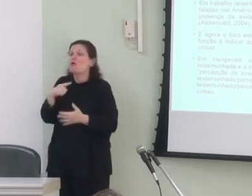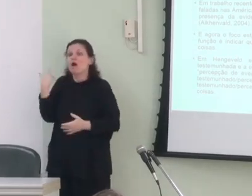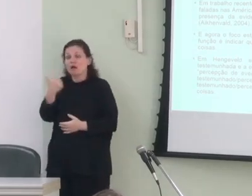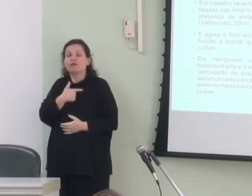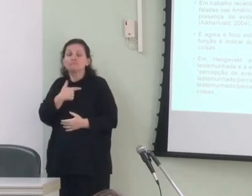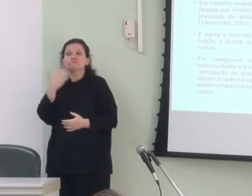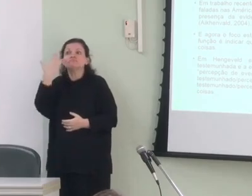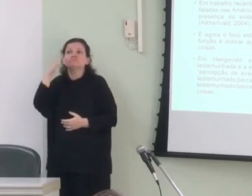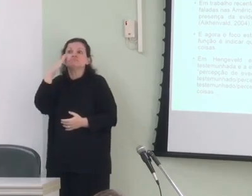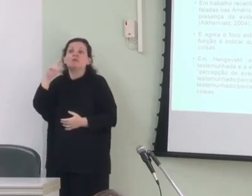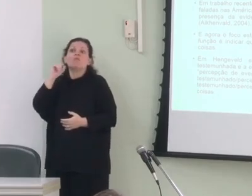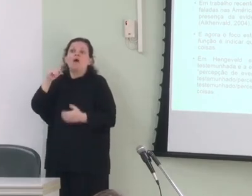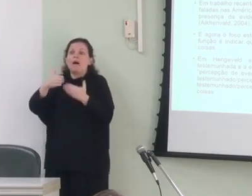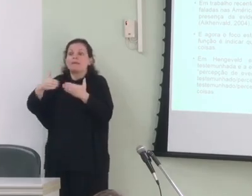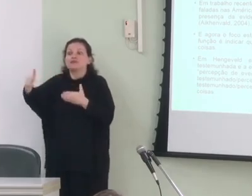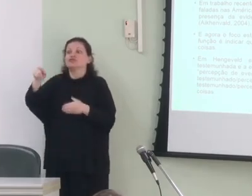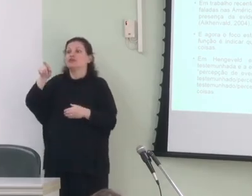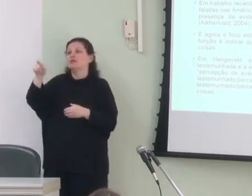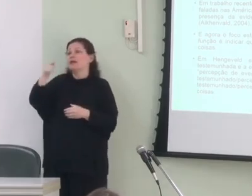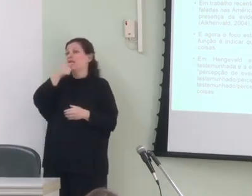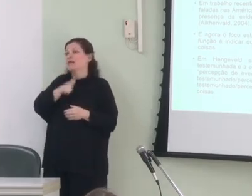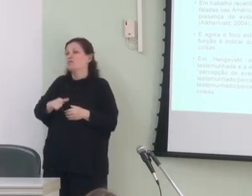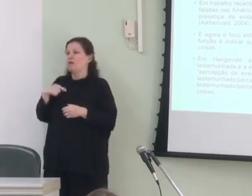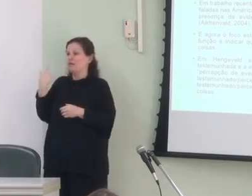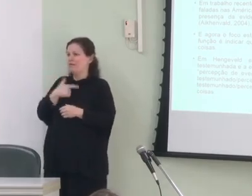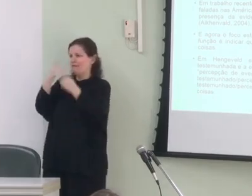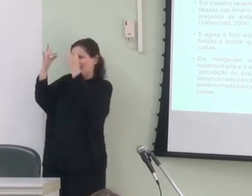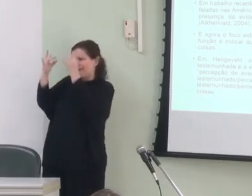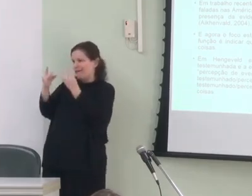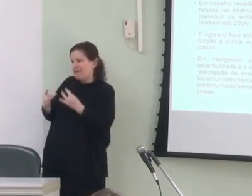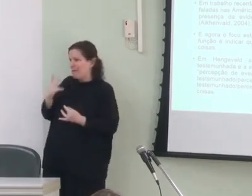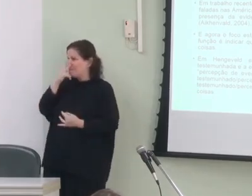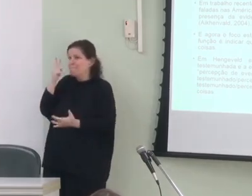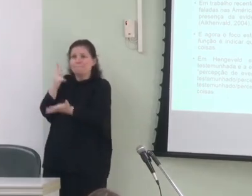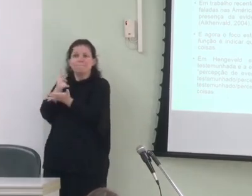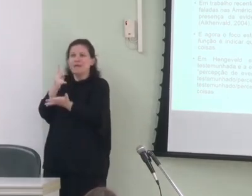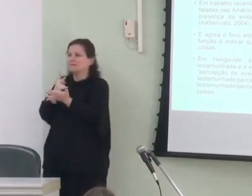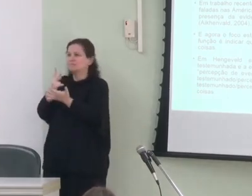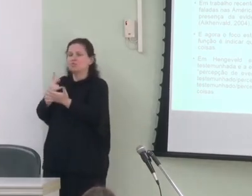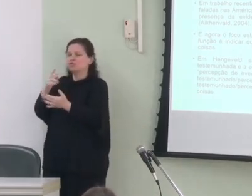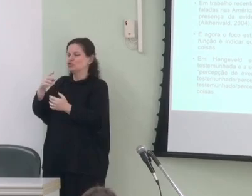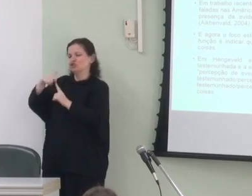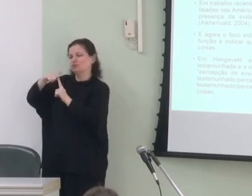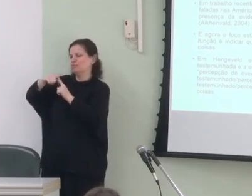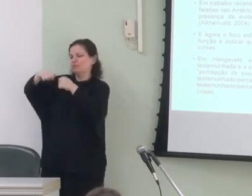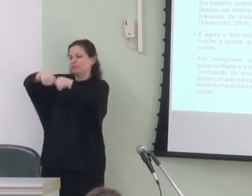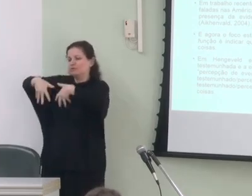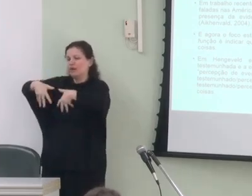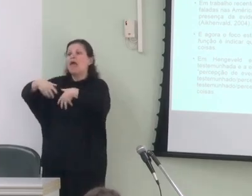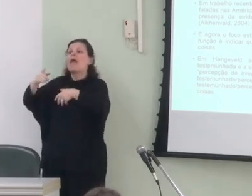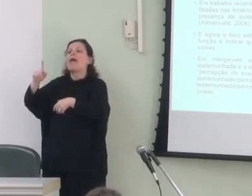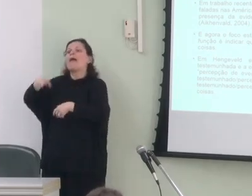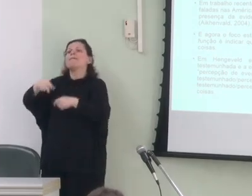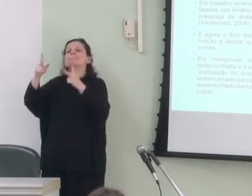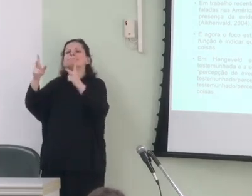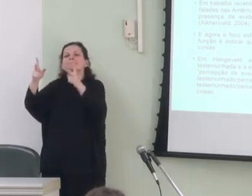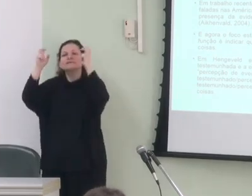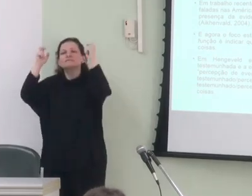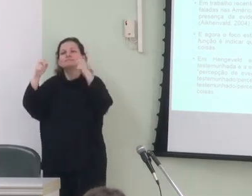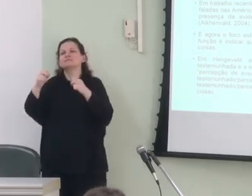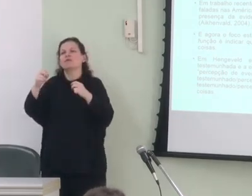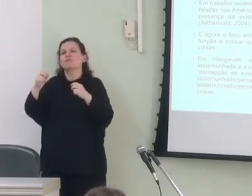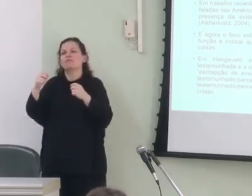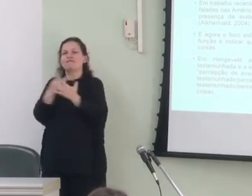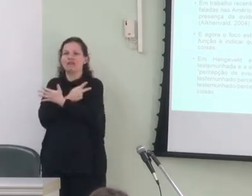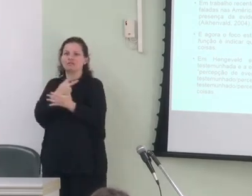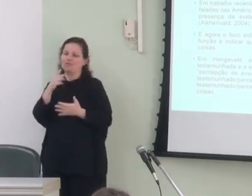entendeu a partir daquelas línguas que analisamos como um mesmo subtipo que nós denominamos de percepção de evento